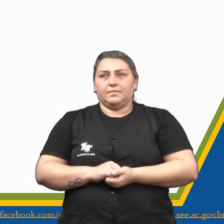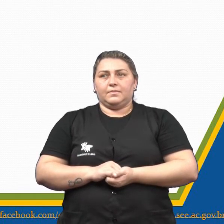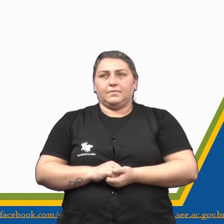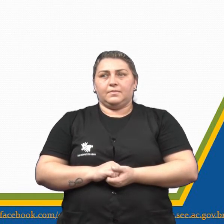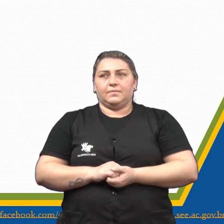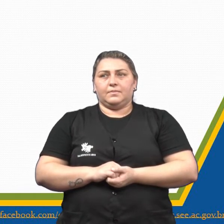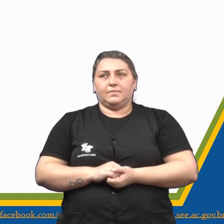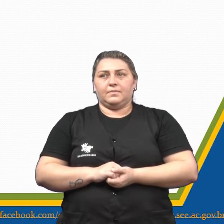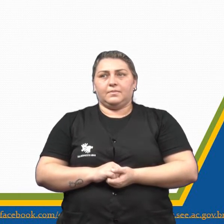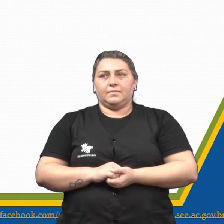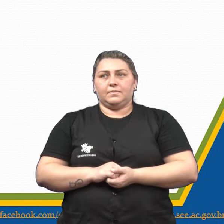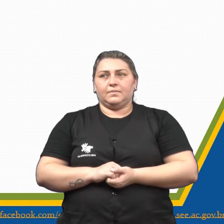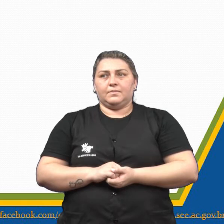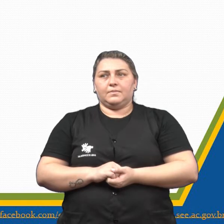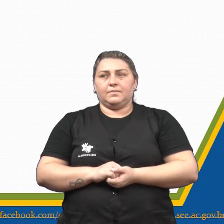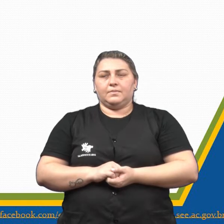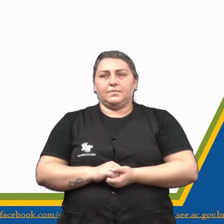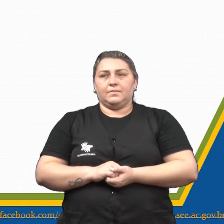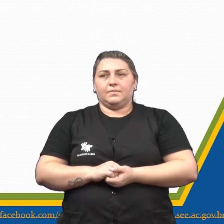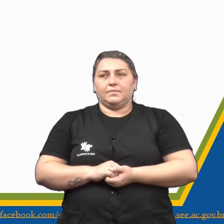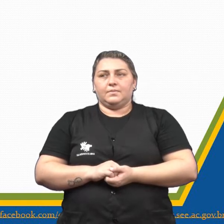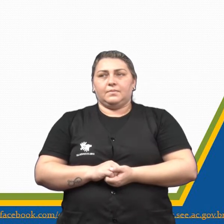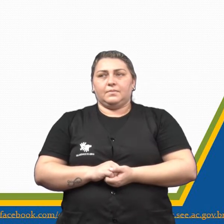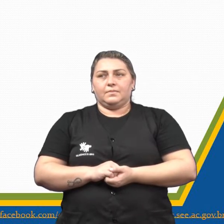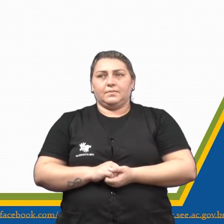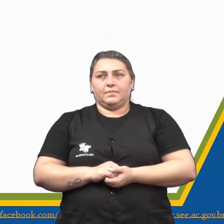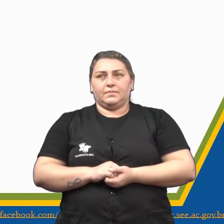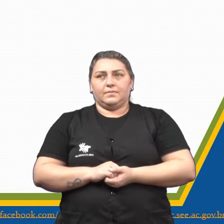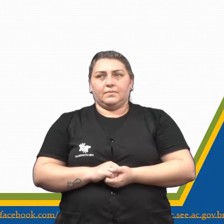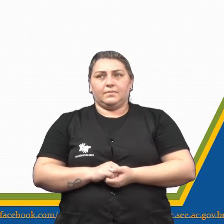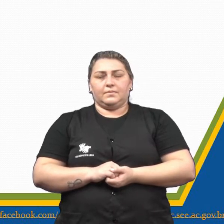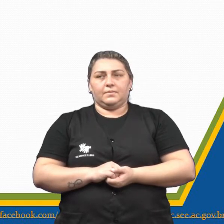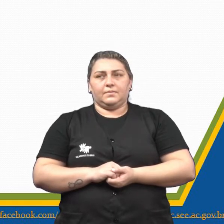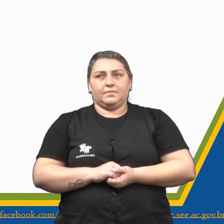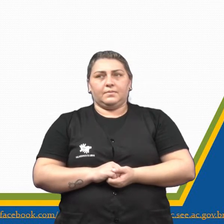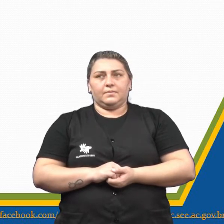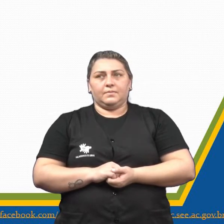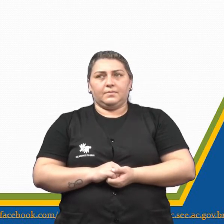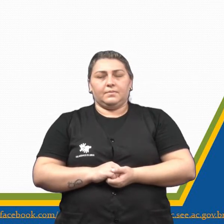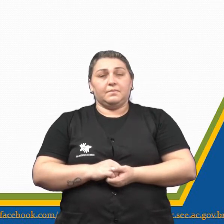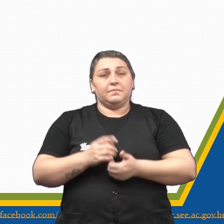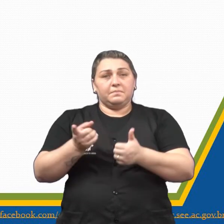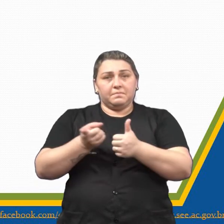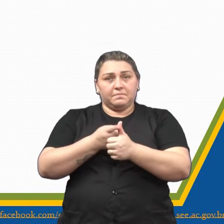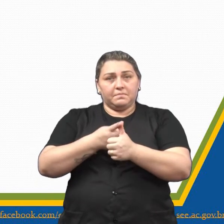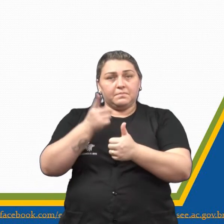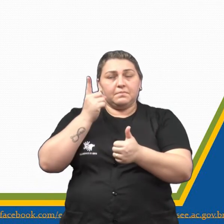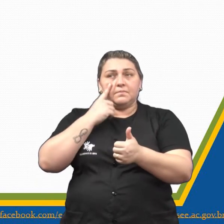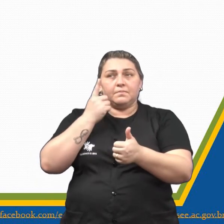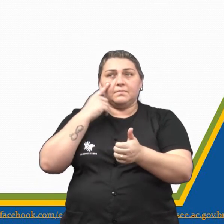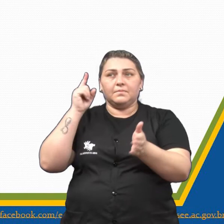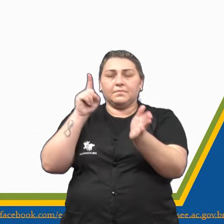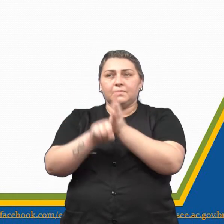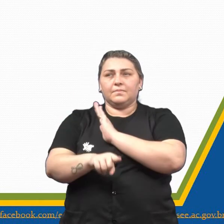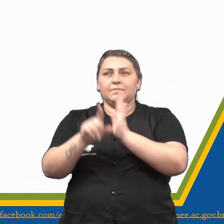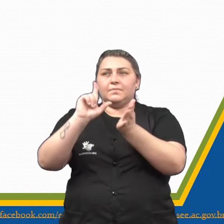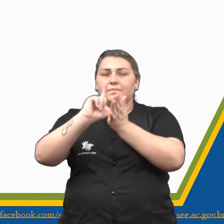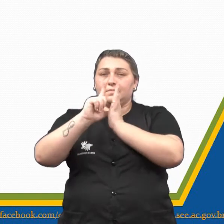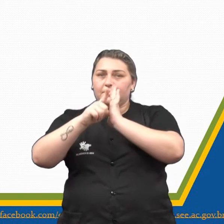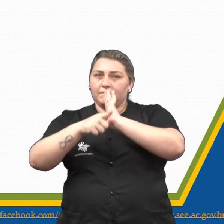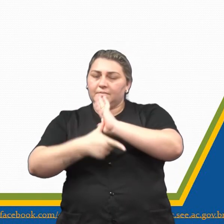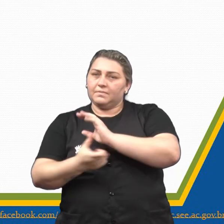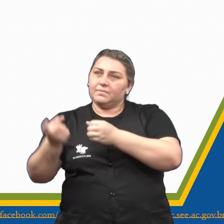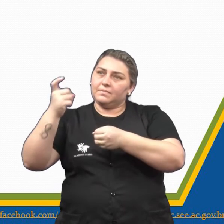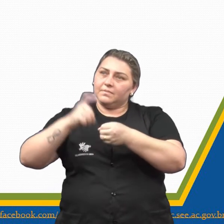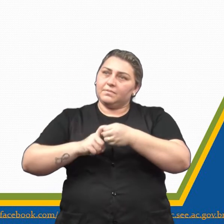fazer para ser mais ordenado. E não perder suas tareas, certo? Então, vamos primeiro ver a pergunta aí, para depois a gente